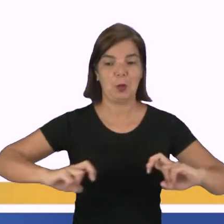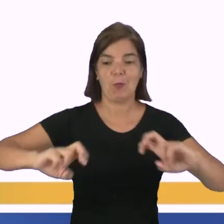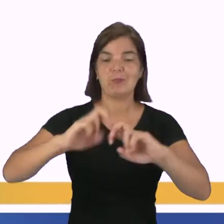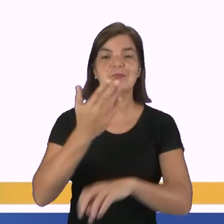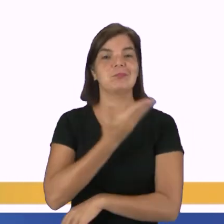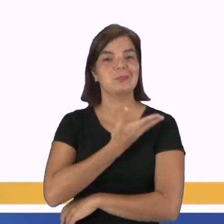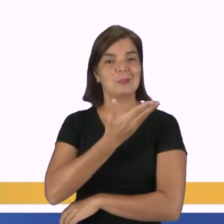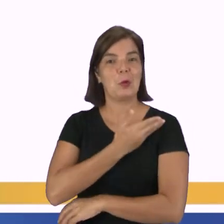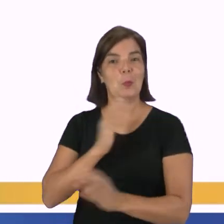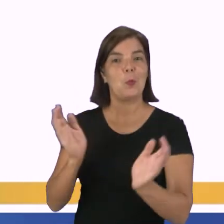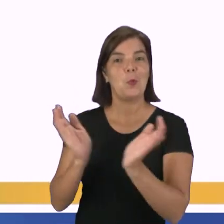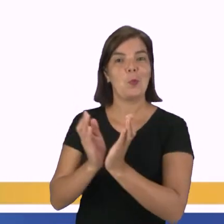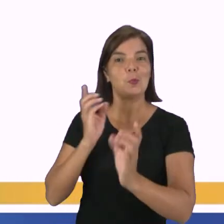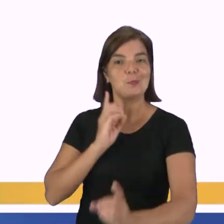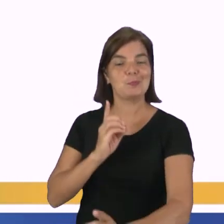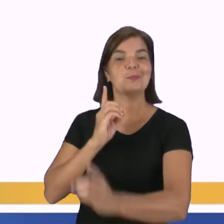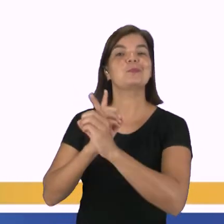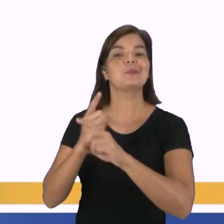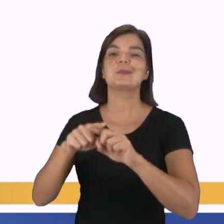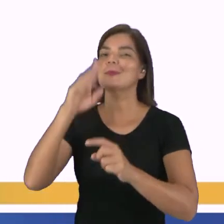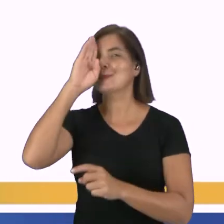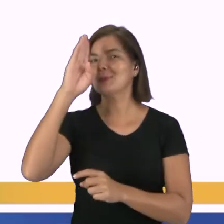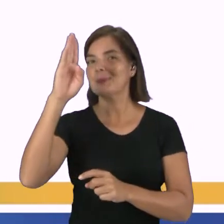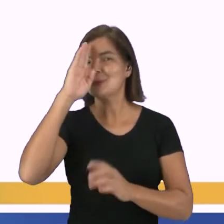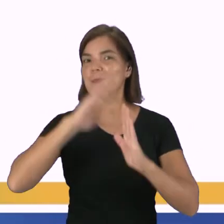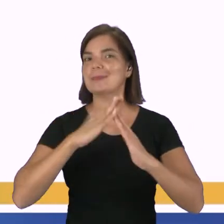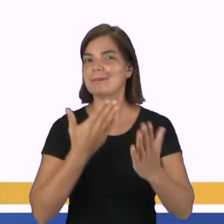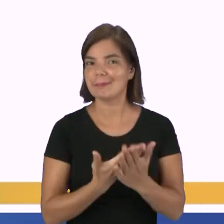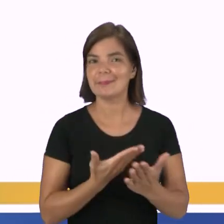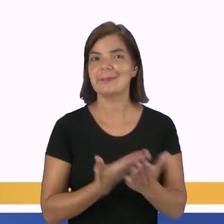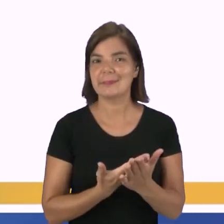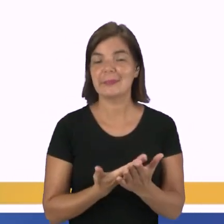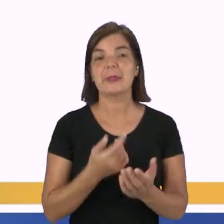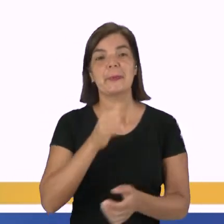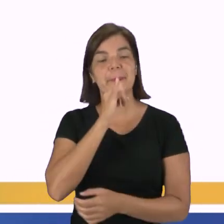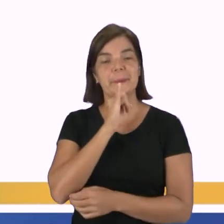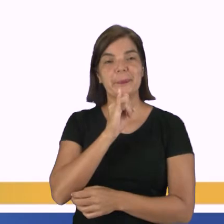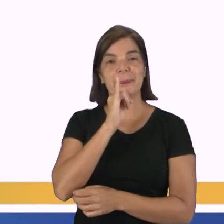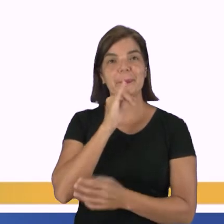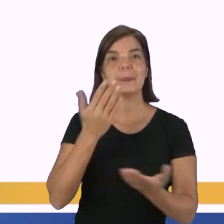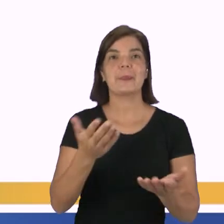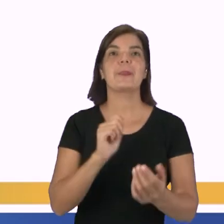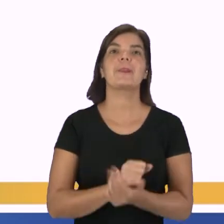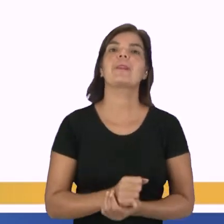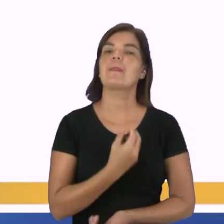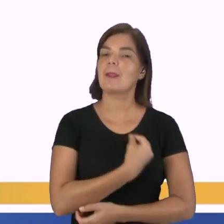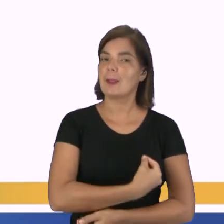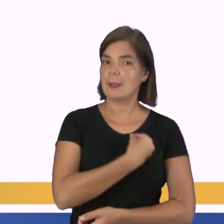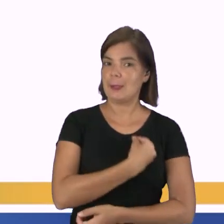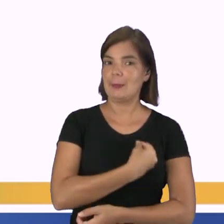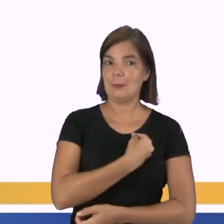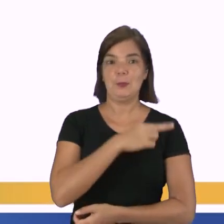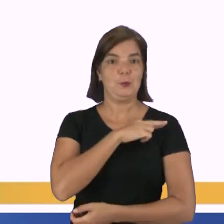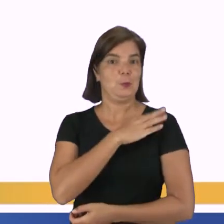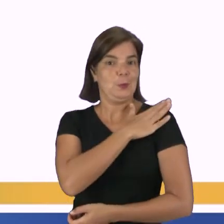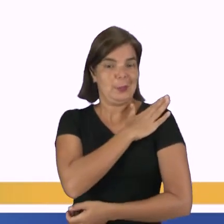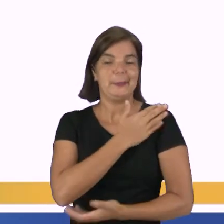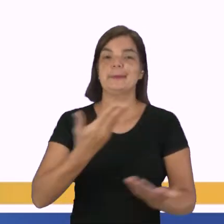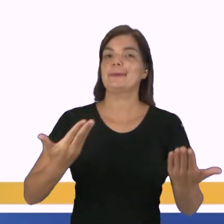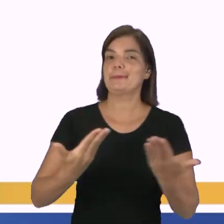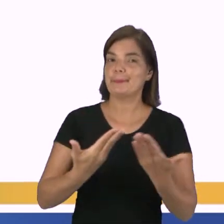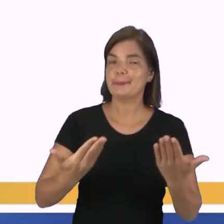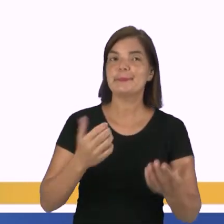amigos, nos grupos de encontros e principalmente na escola, como, por exemplo, a existência do racismo nos dias